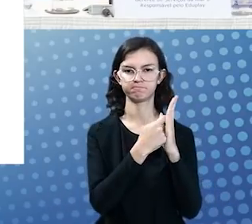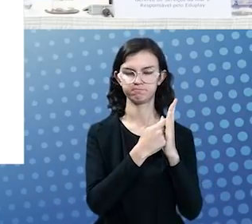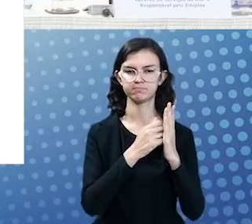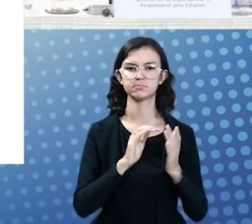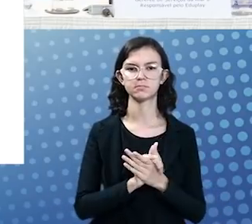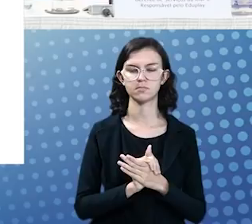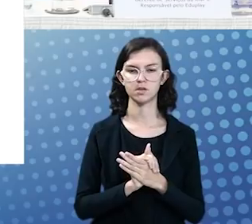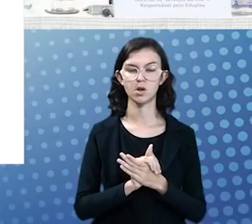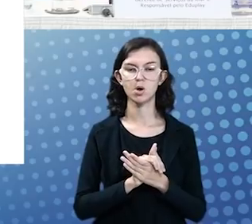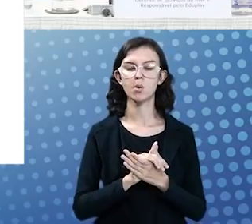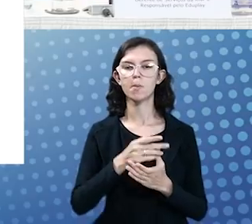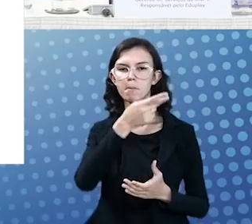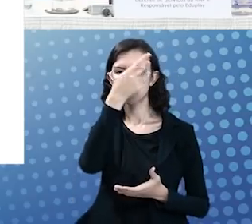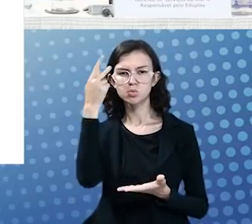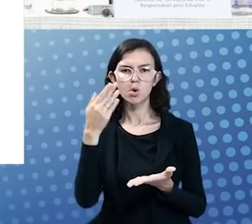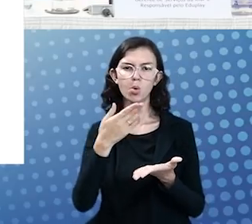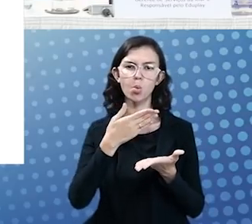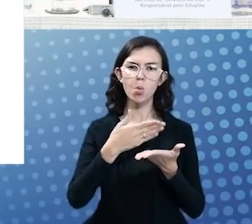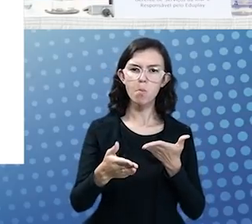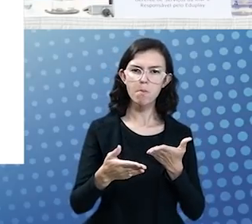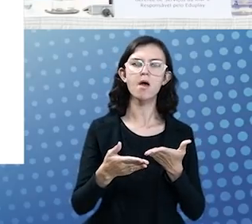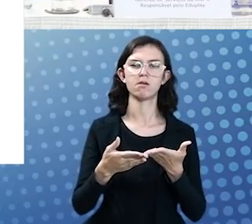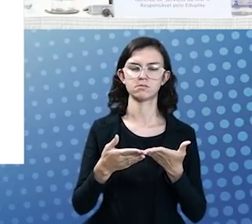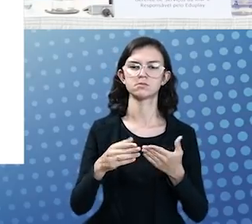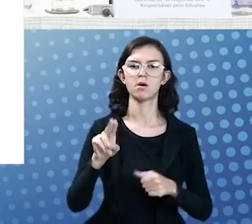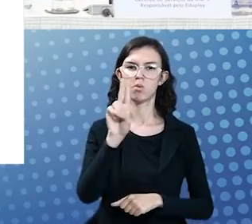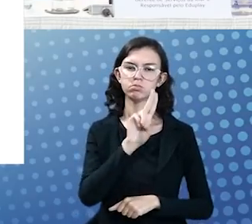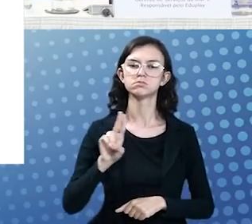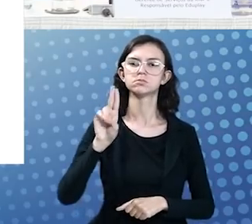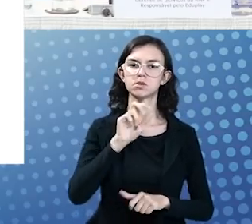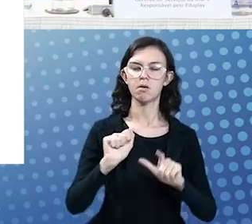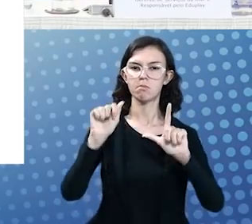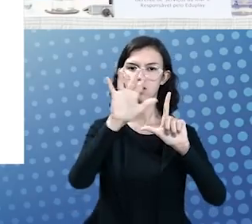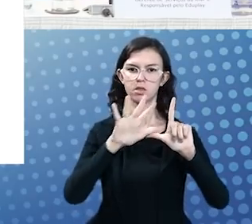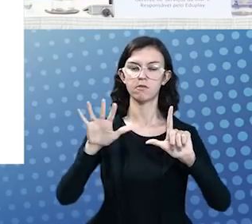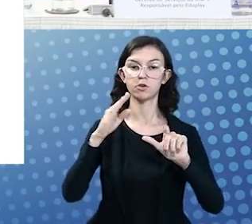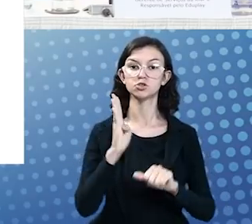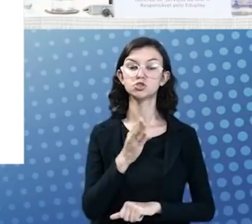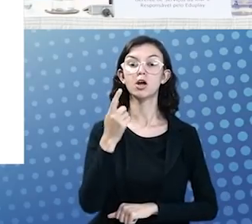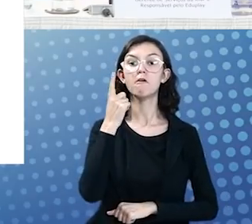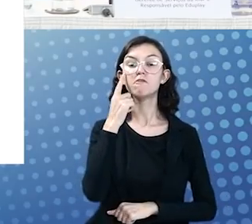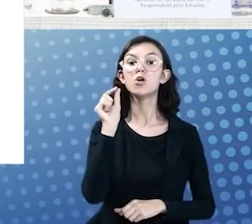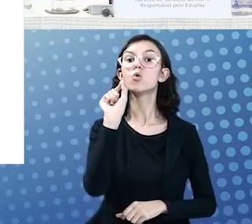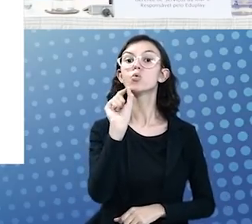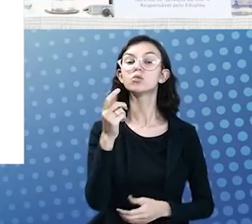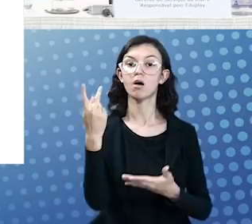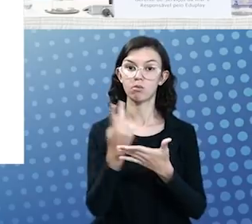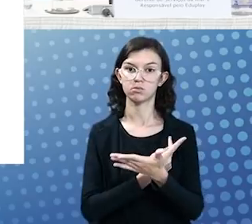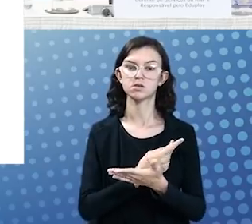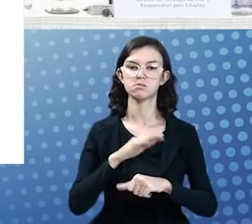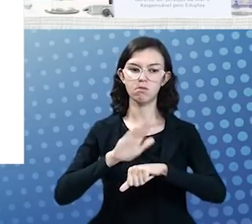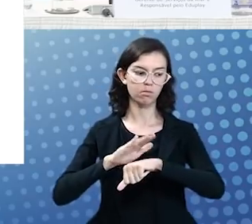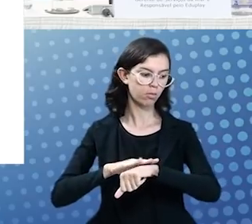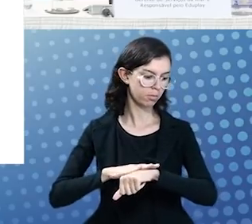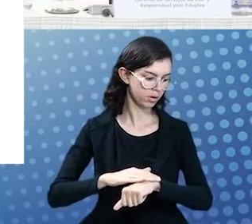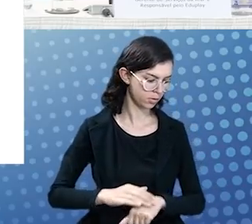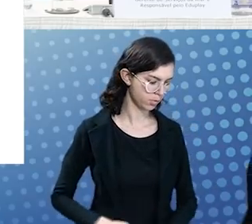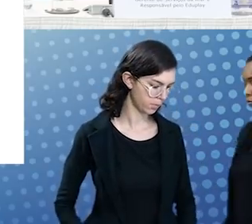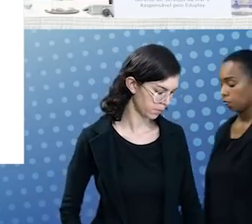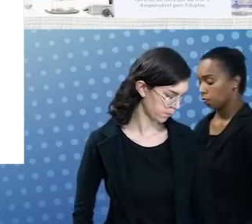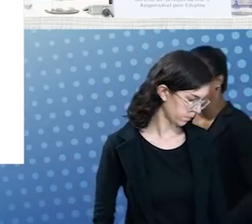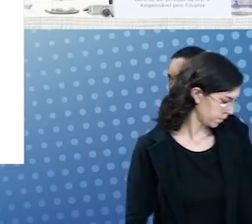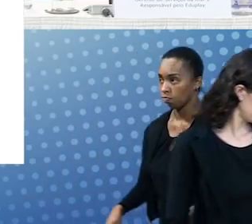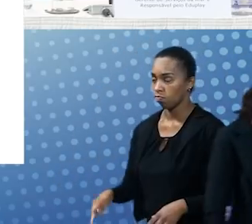que o usuário entra na plataforma, ele já vê os eventos que estão acontecendo naquele momento, os vídeos mais